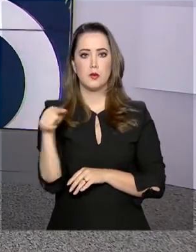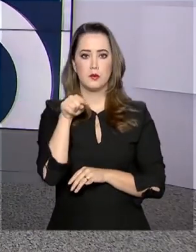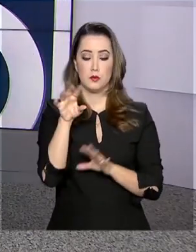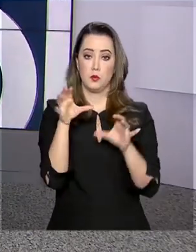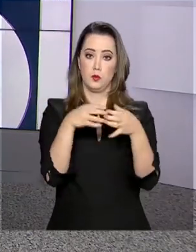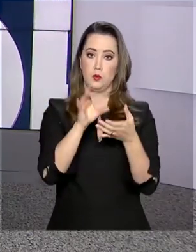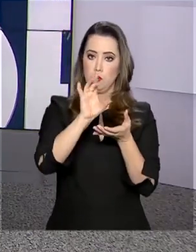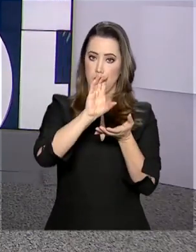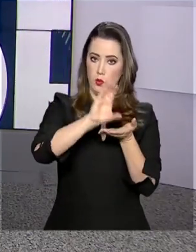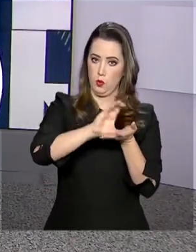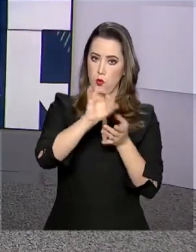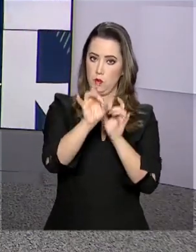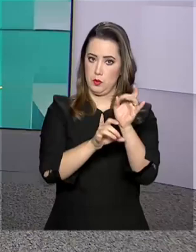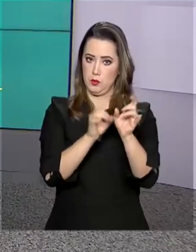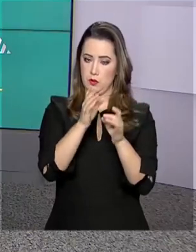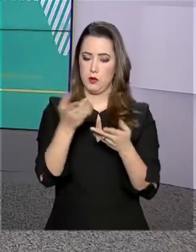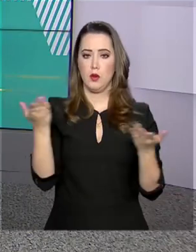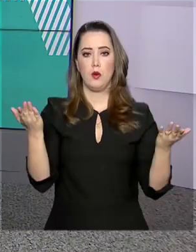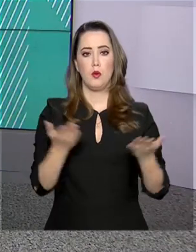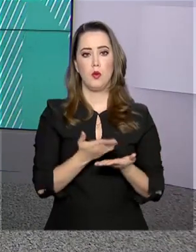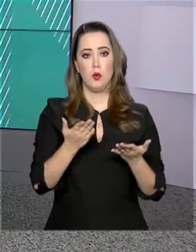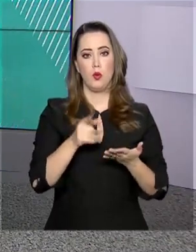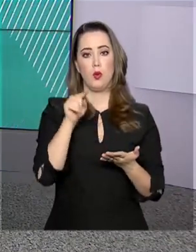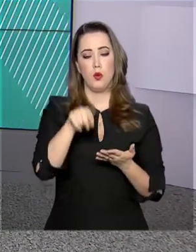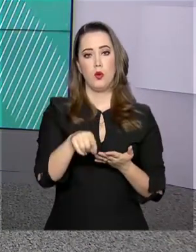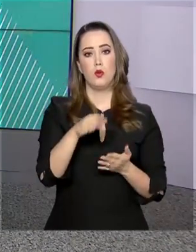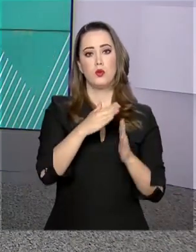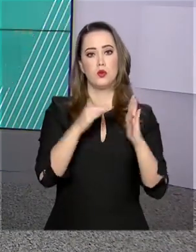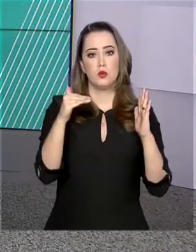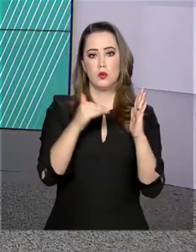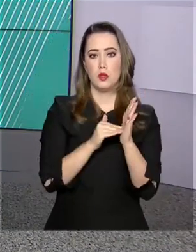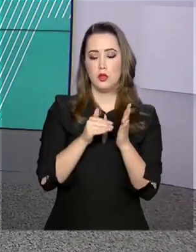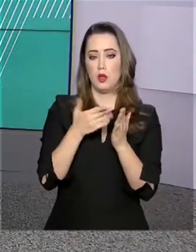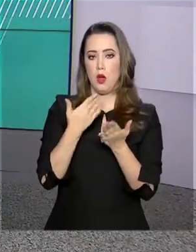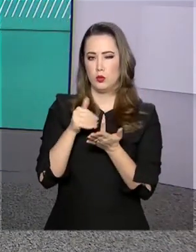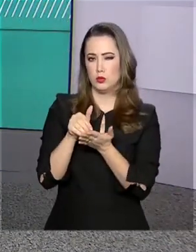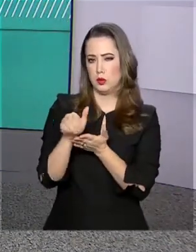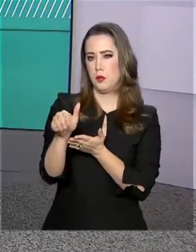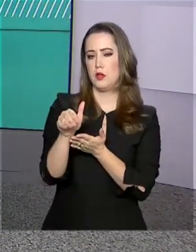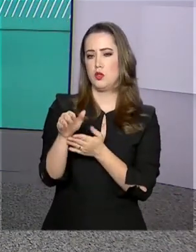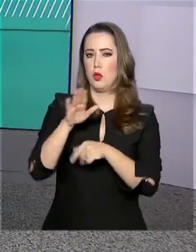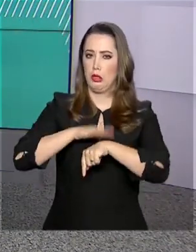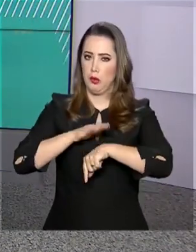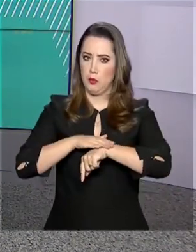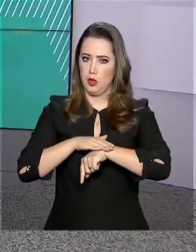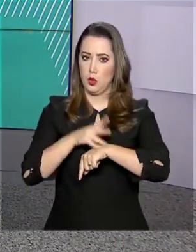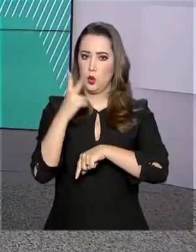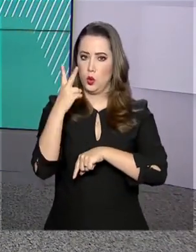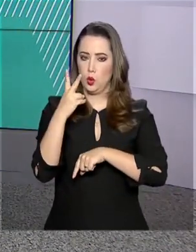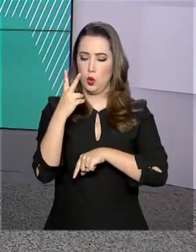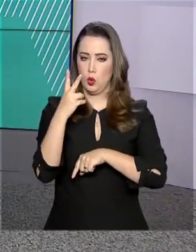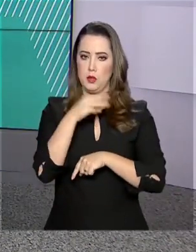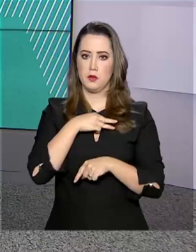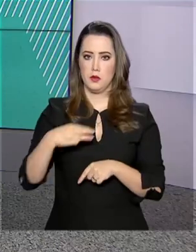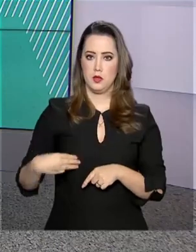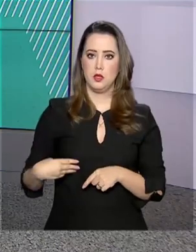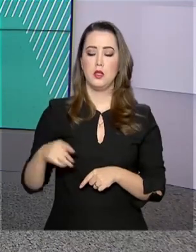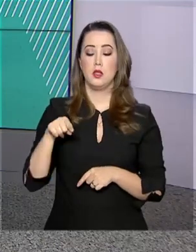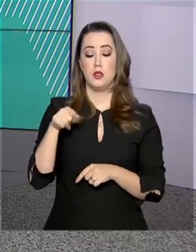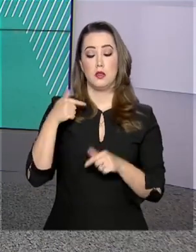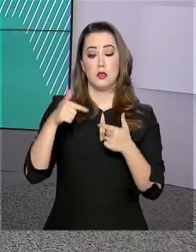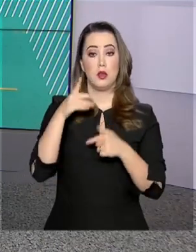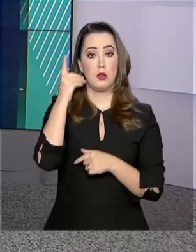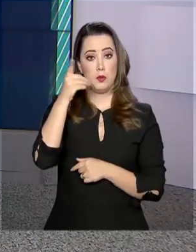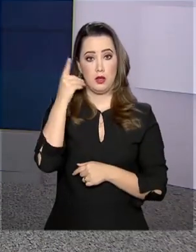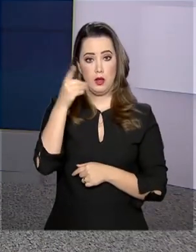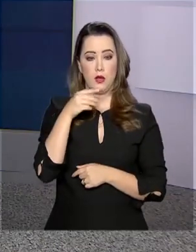Para reforçar os votos, hoje o Planalto exonerou temporariamente dois ministros com mandato na Câmara. Onyx Lorenzoni, da Casa Civil,